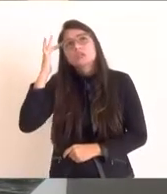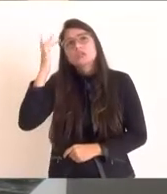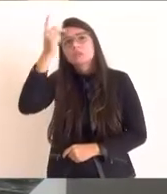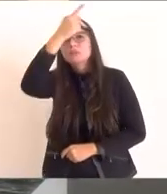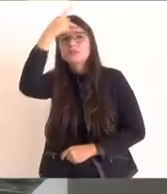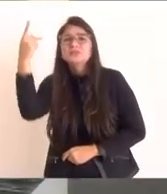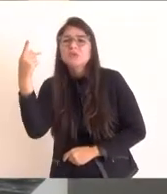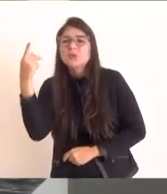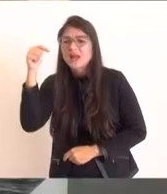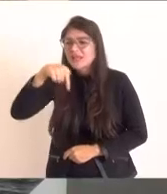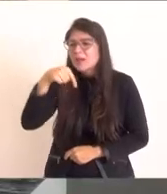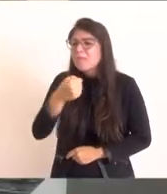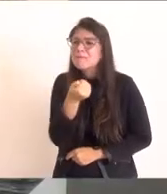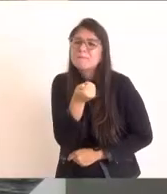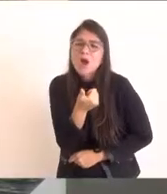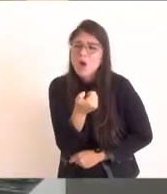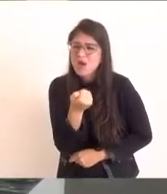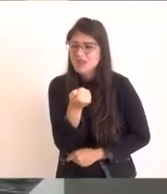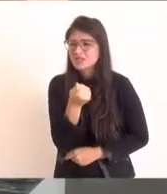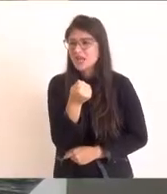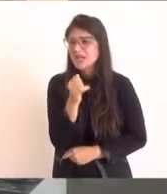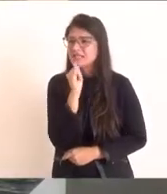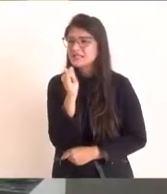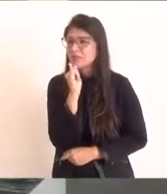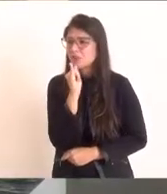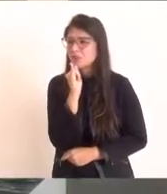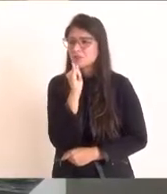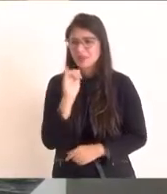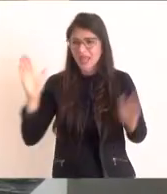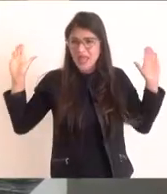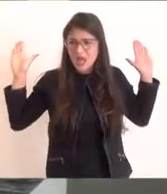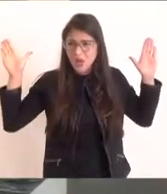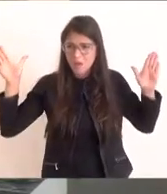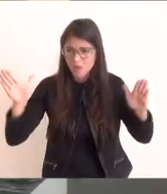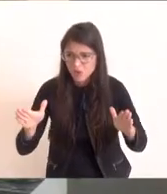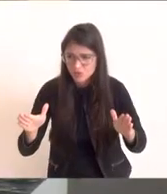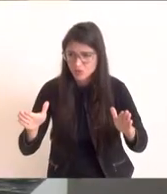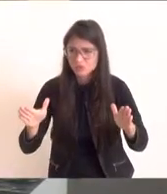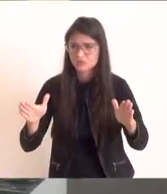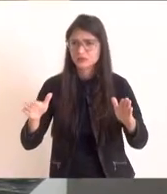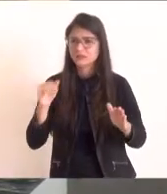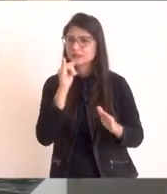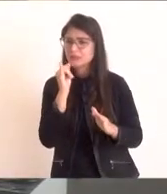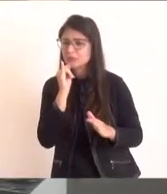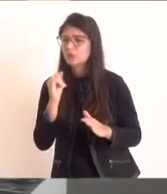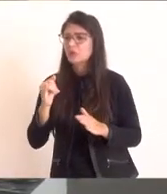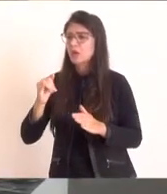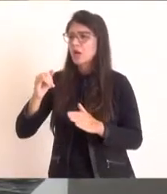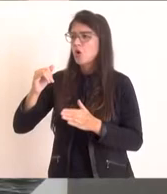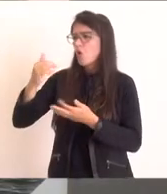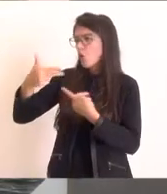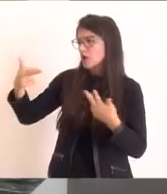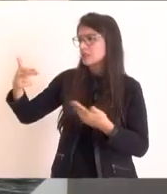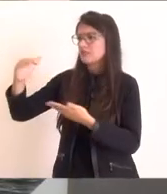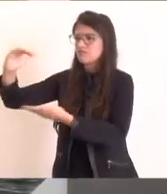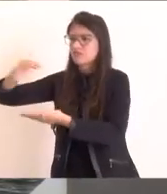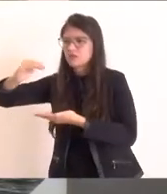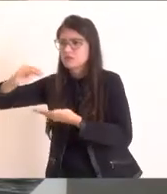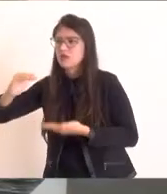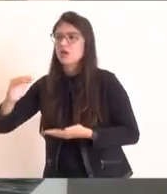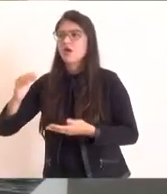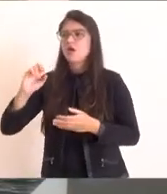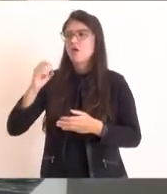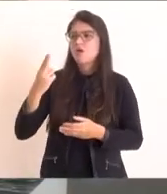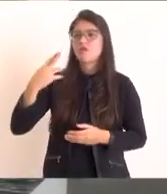que estão aqui conseguiram sair do nosso aeroporto. Quando tem algum pacote ou quando tem alguma viagem,